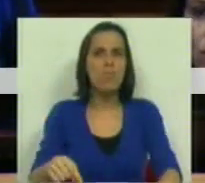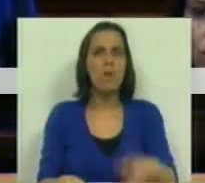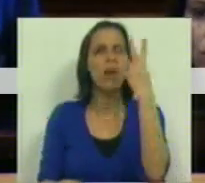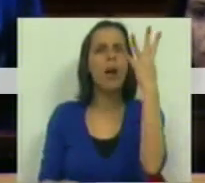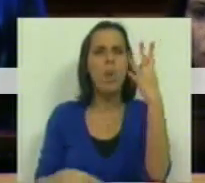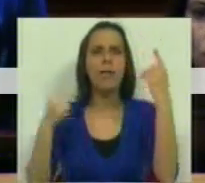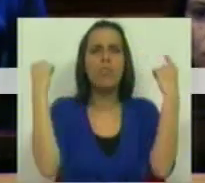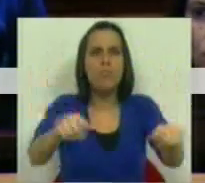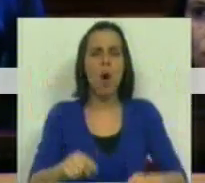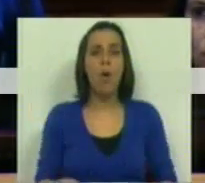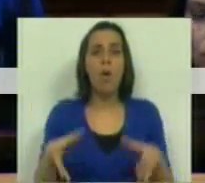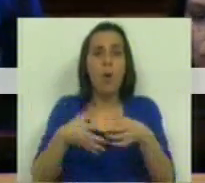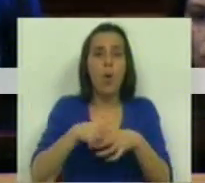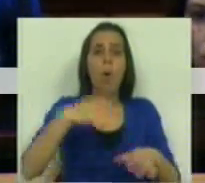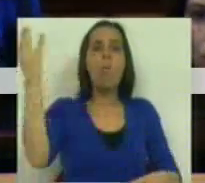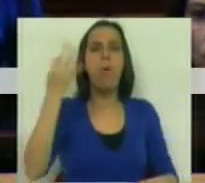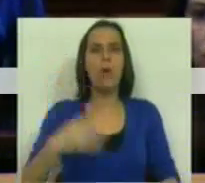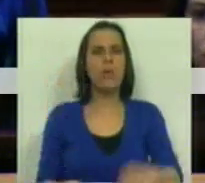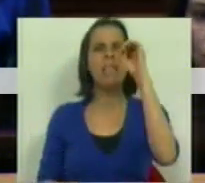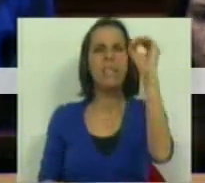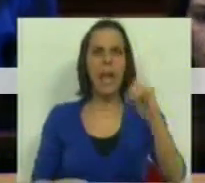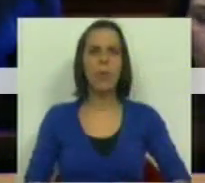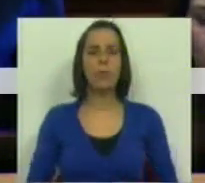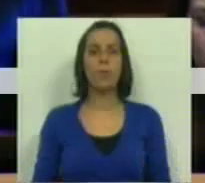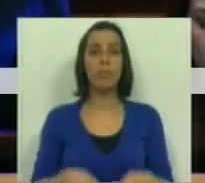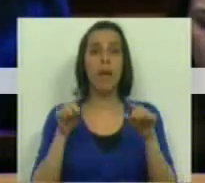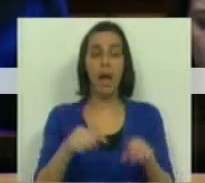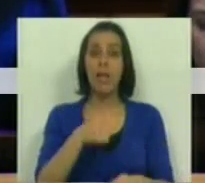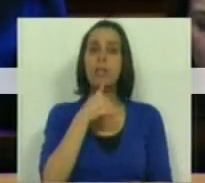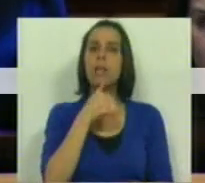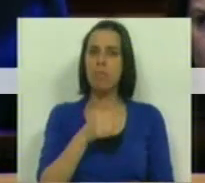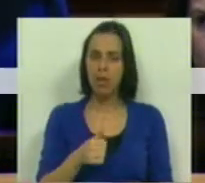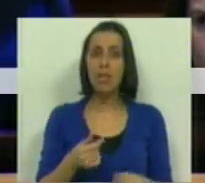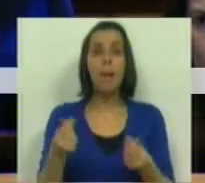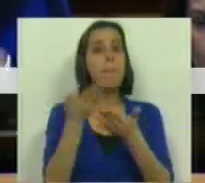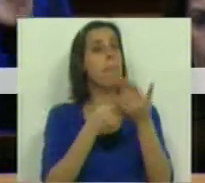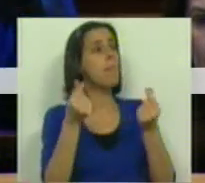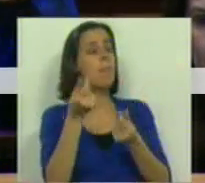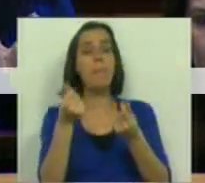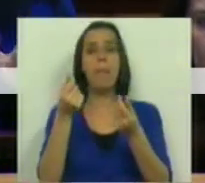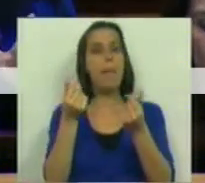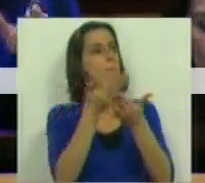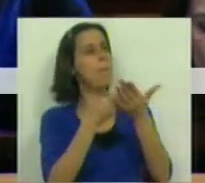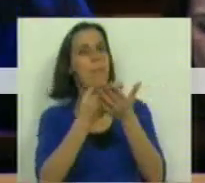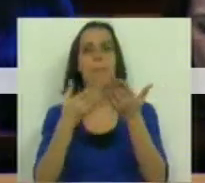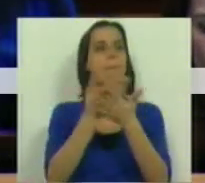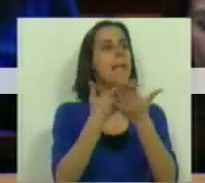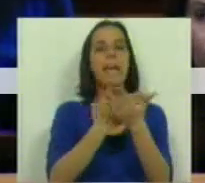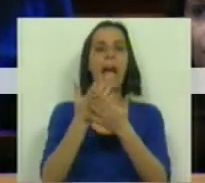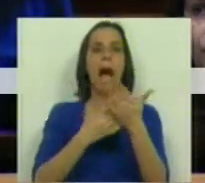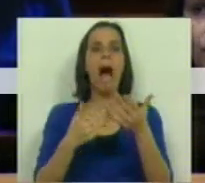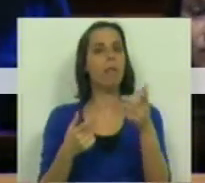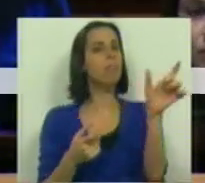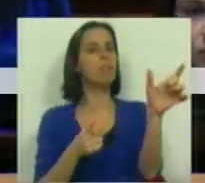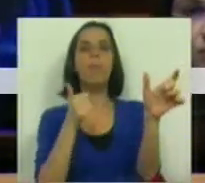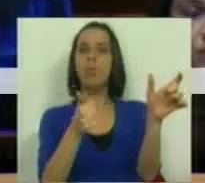4 casas! No Conselho do Porto, zero! Esta medida de mercado, a palavra mercado, está muito